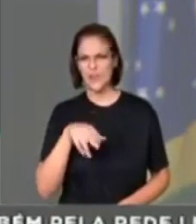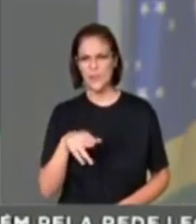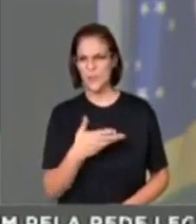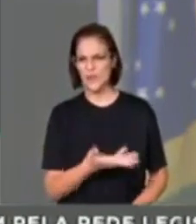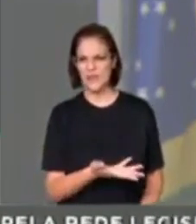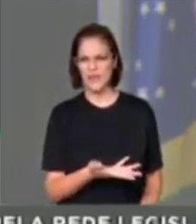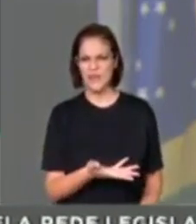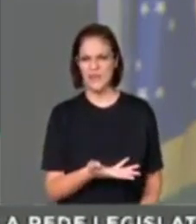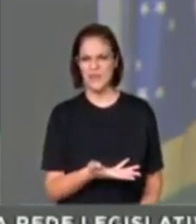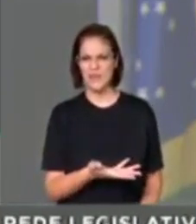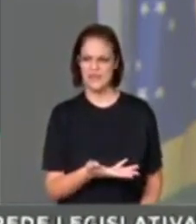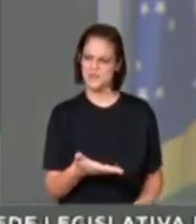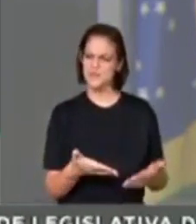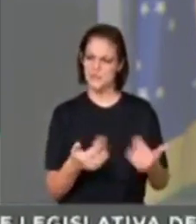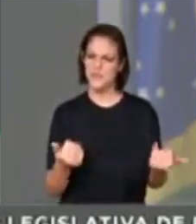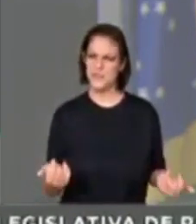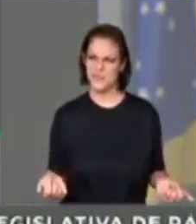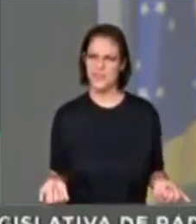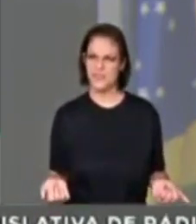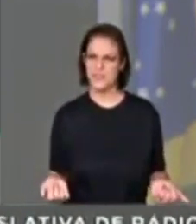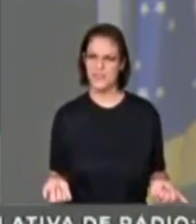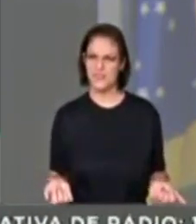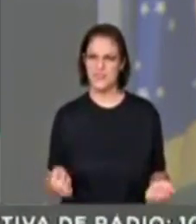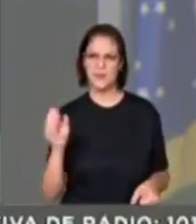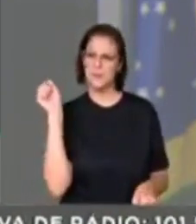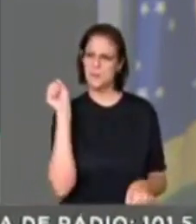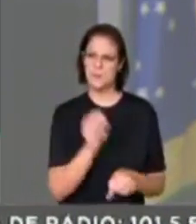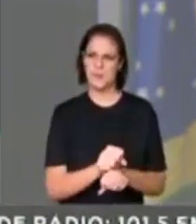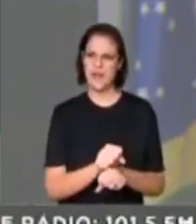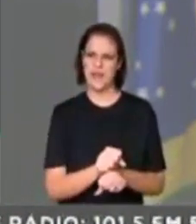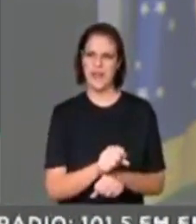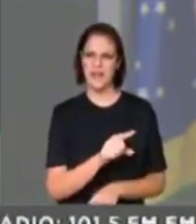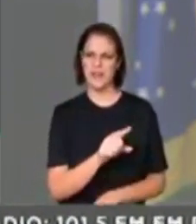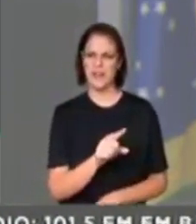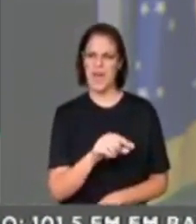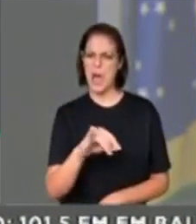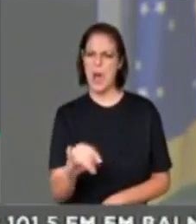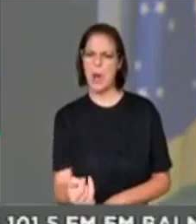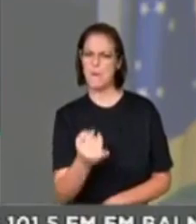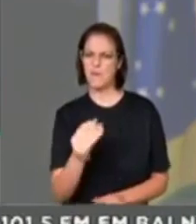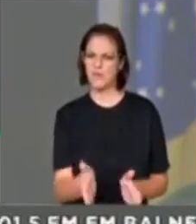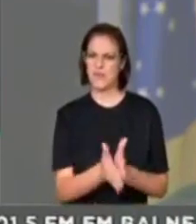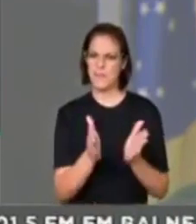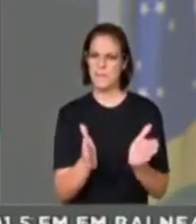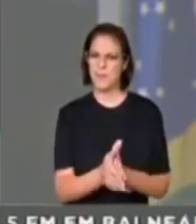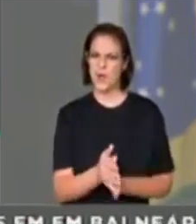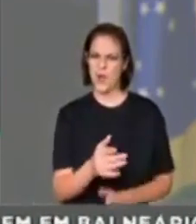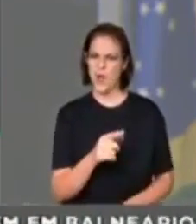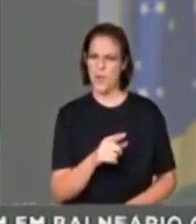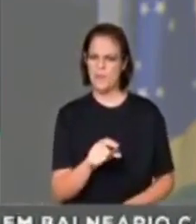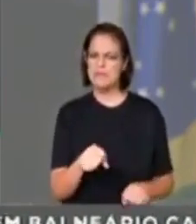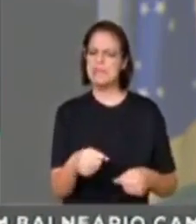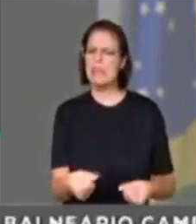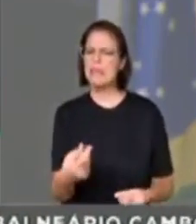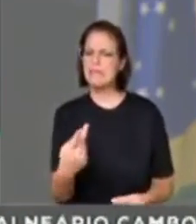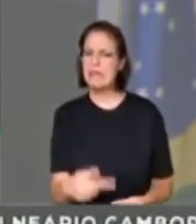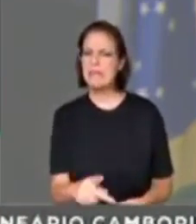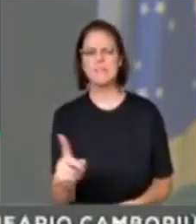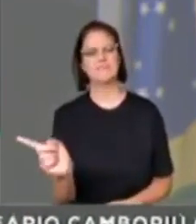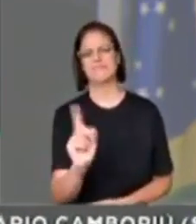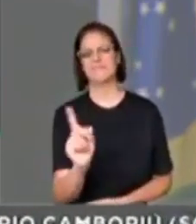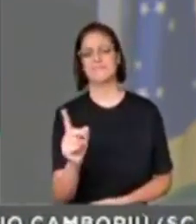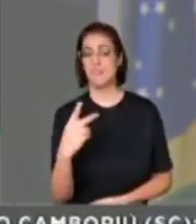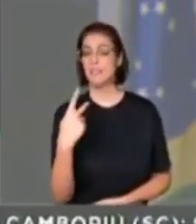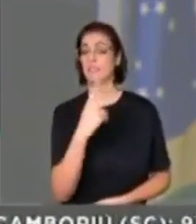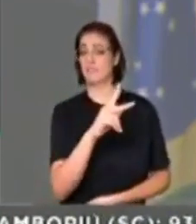Então, senhores procuradores, em primeiro lugar, parem de utilizar os mais pobres como escudo para defender seus próprios privilégios. E segundo,